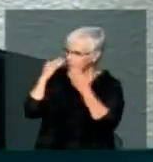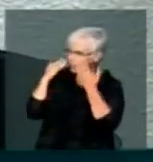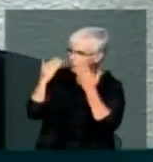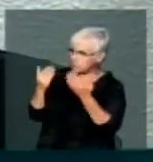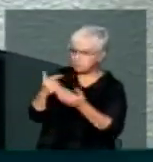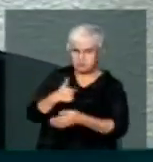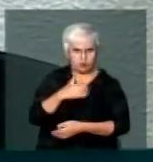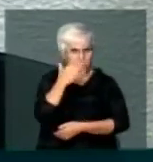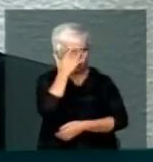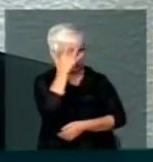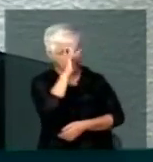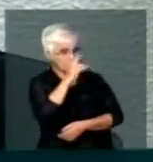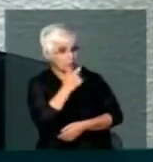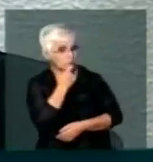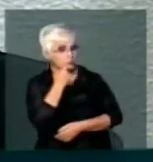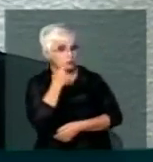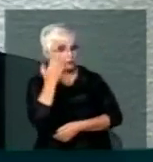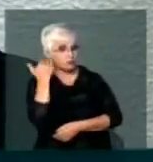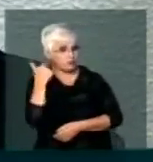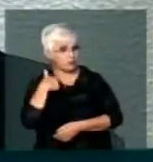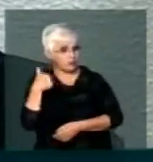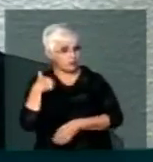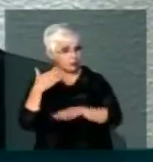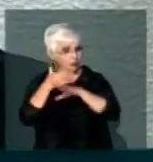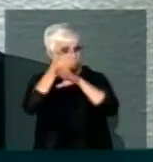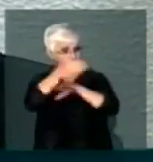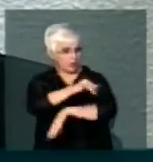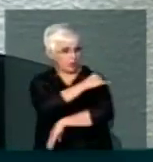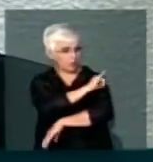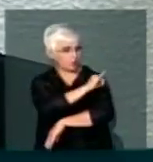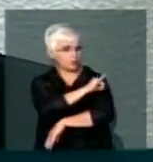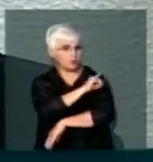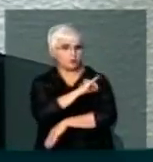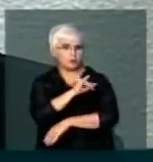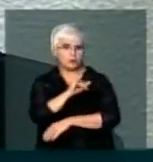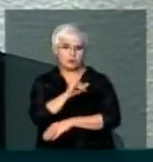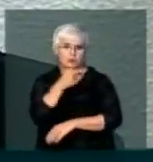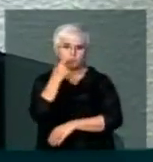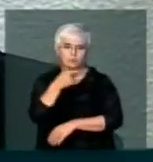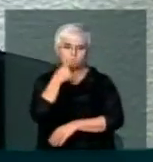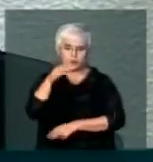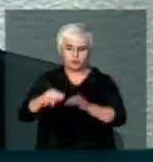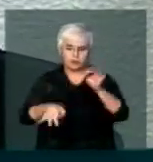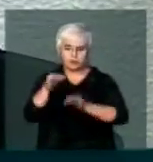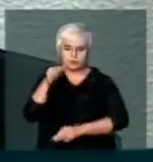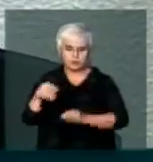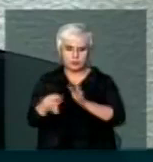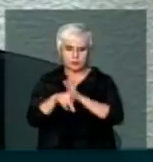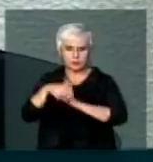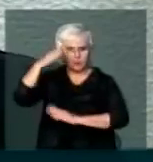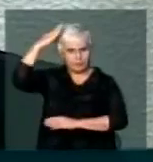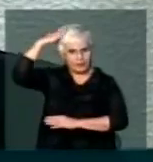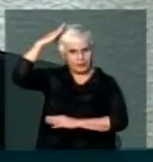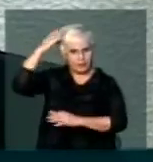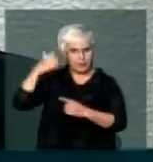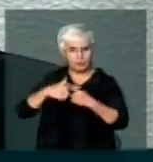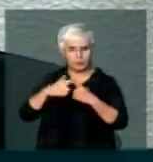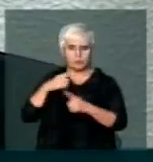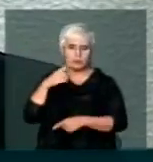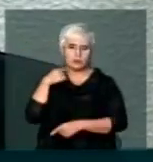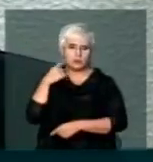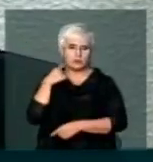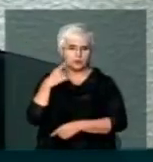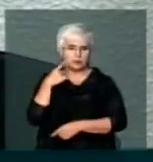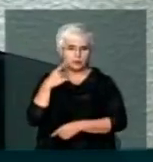sexta-feira passada Depondo aqui lá no Rio Através da justiça do Paraná Porque o advogado